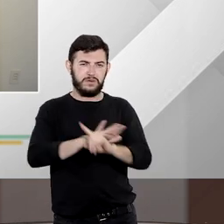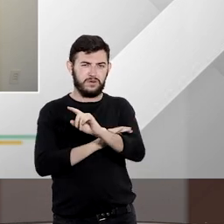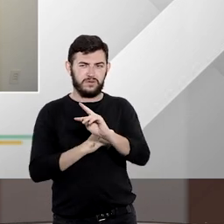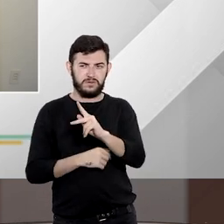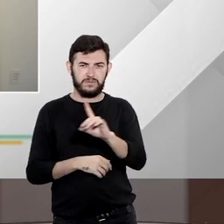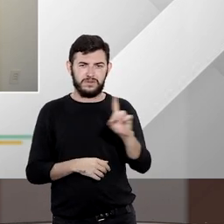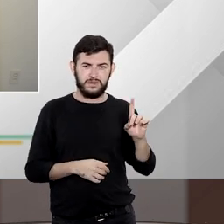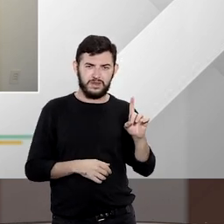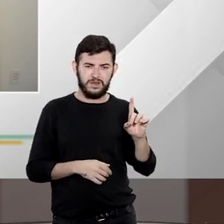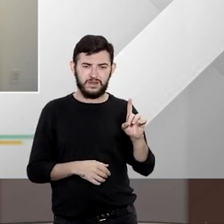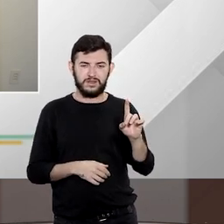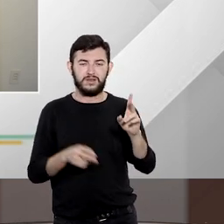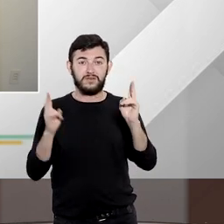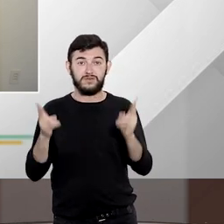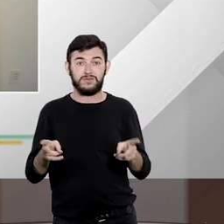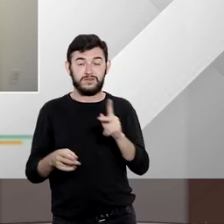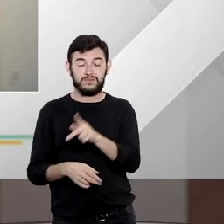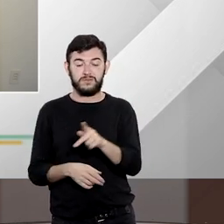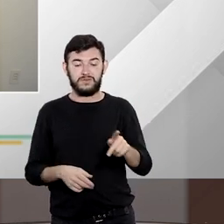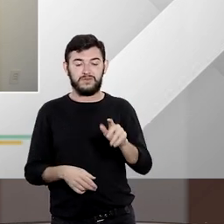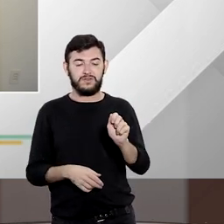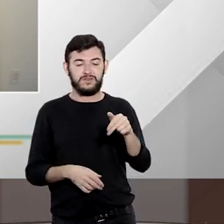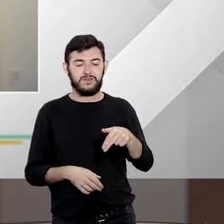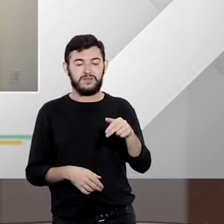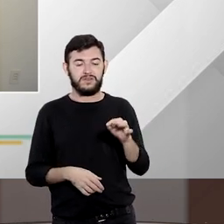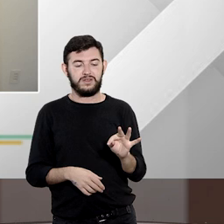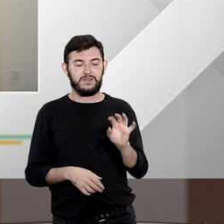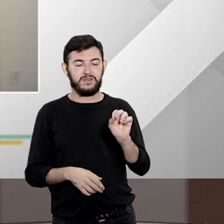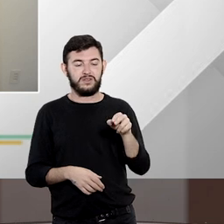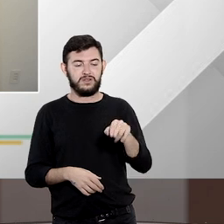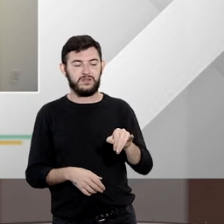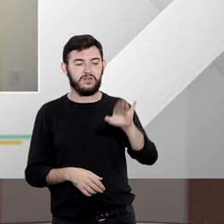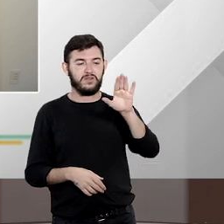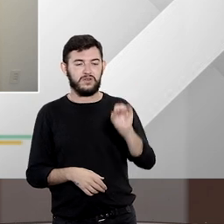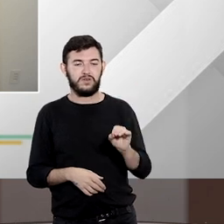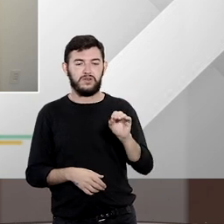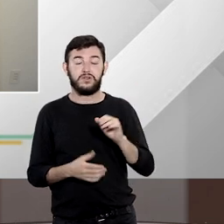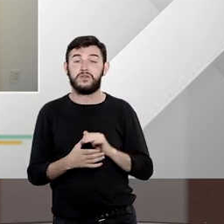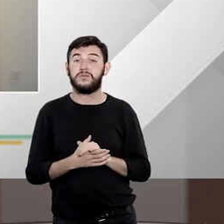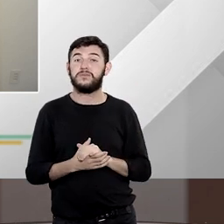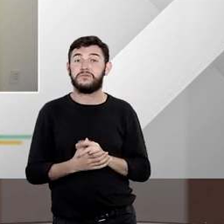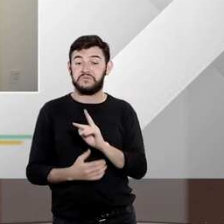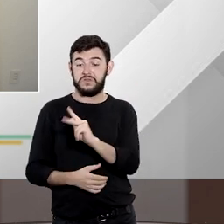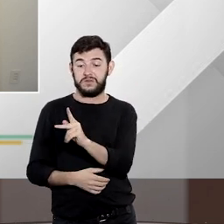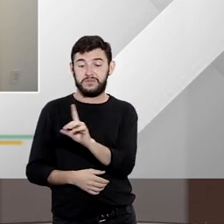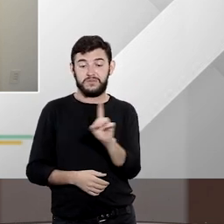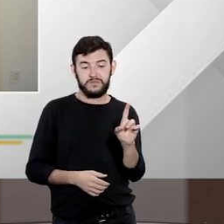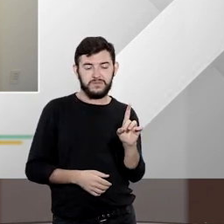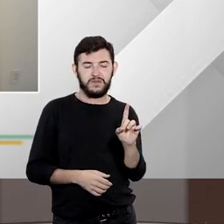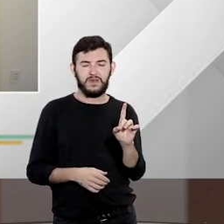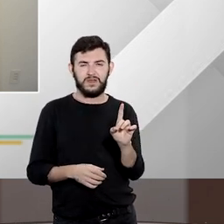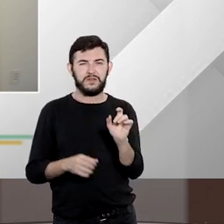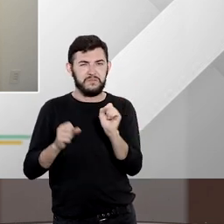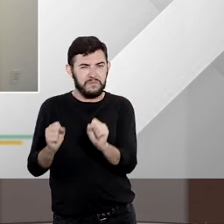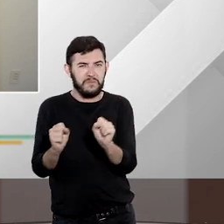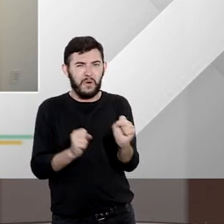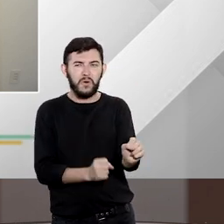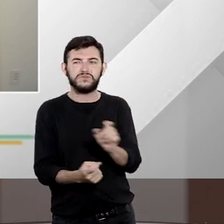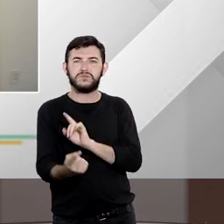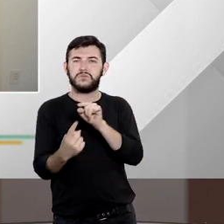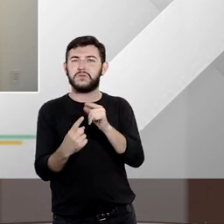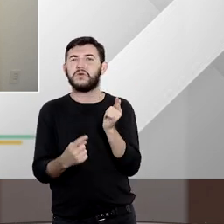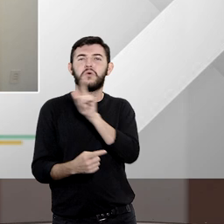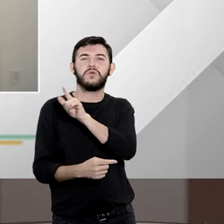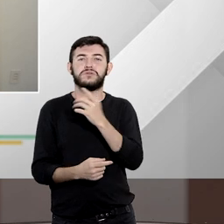continuando com você professor Antônio cabe habeas data para se ter acesso a dados do registro